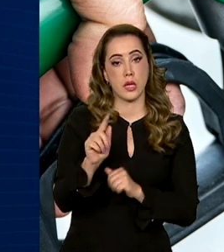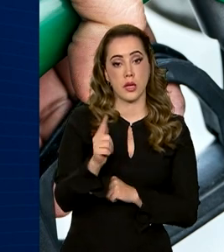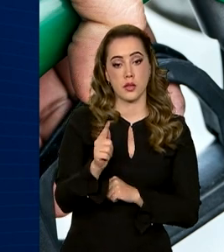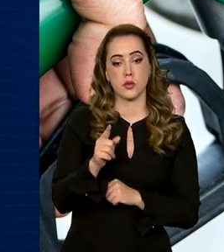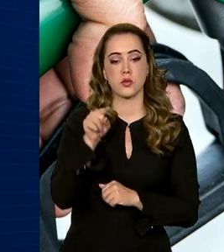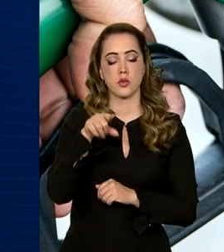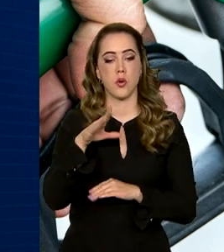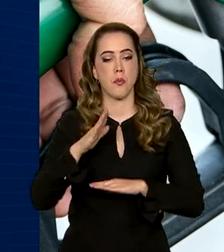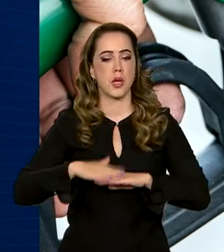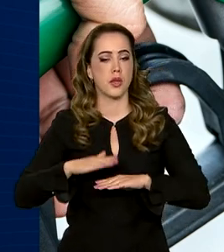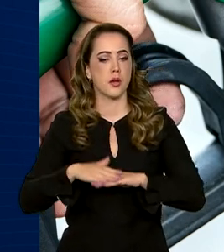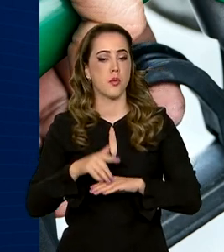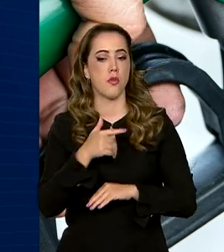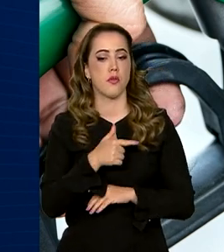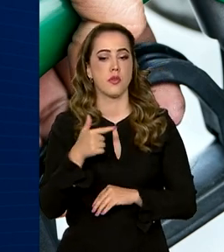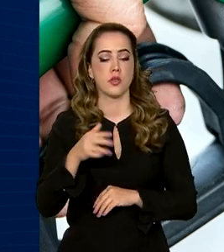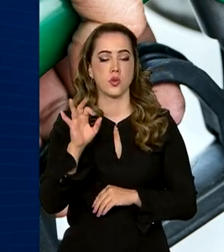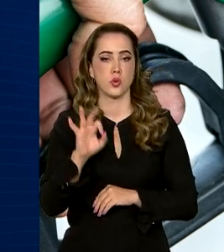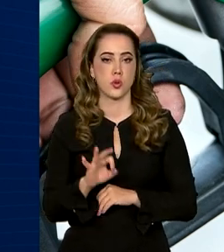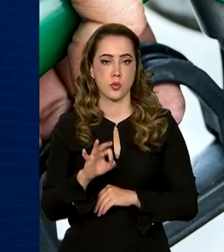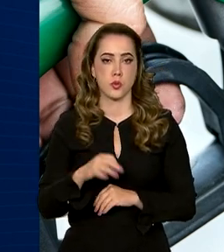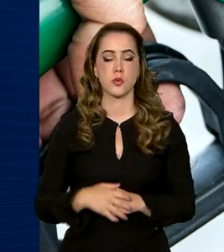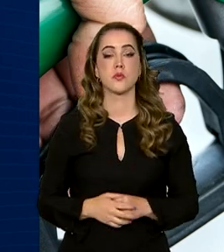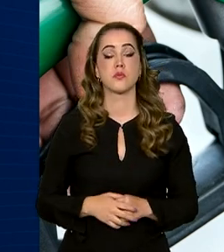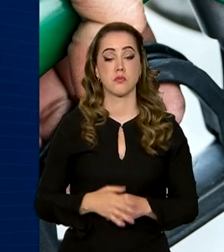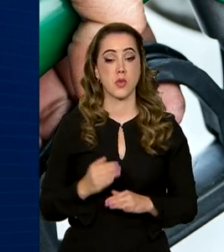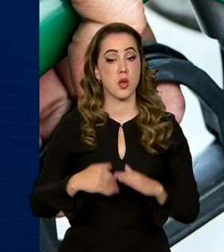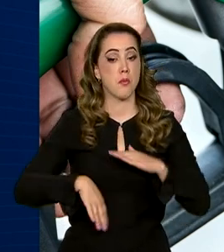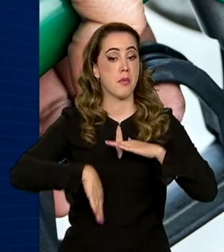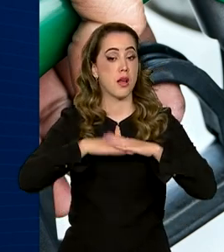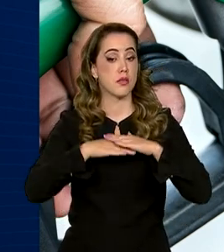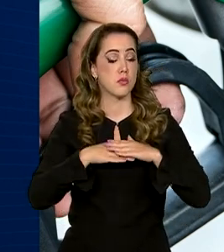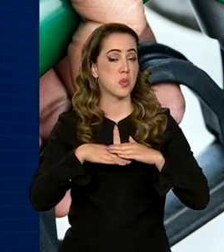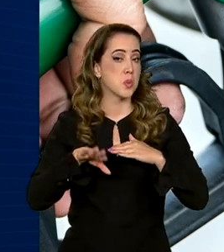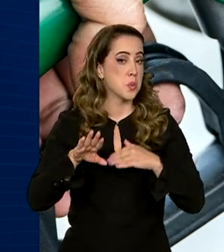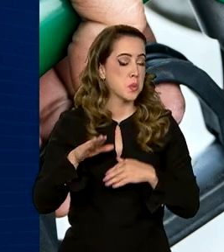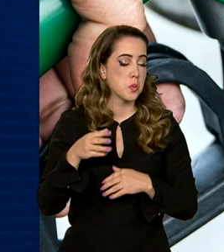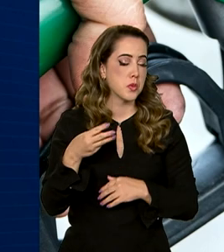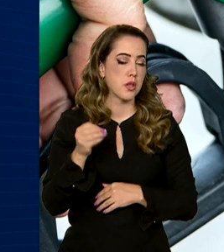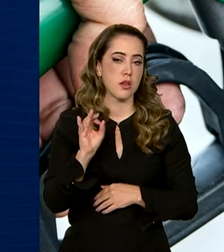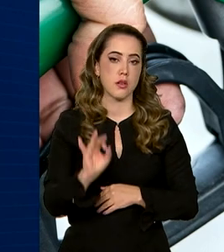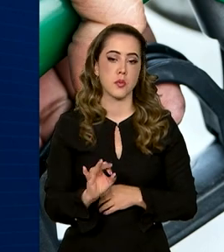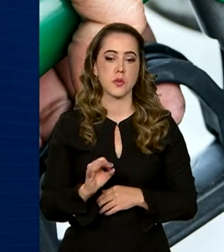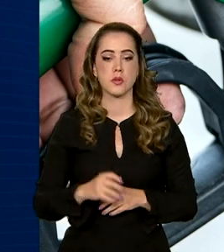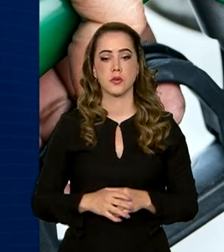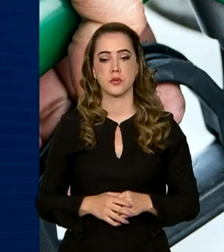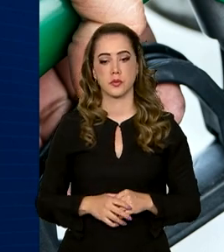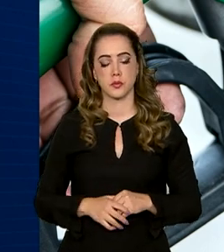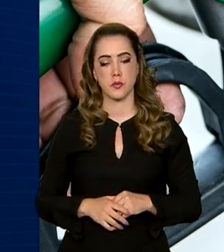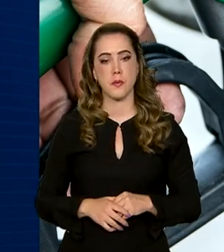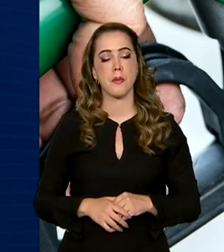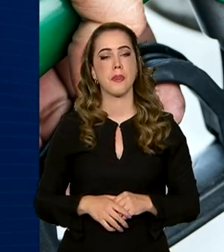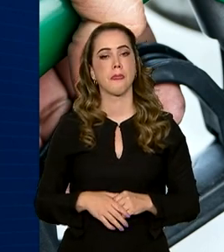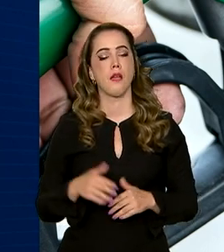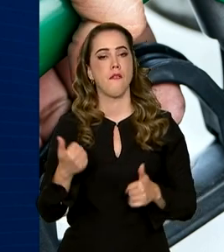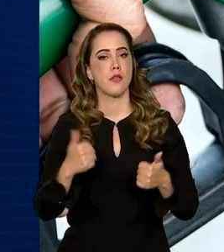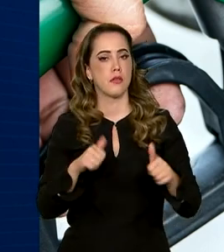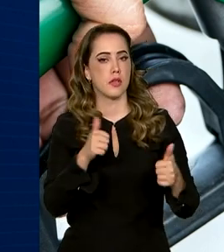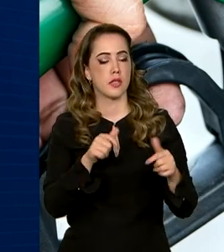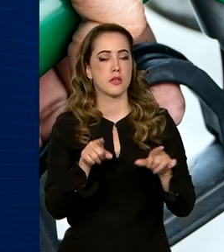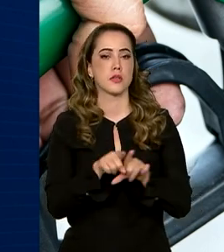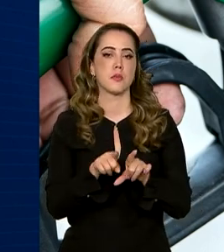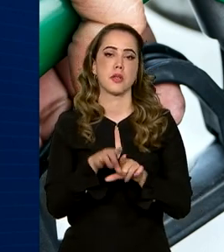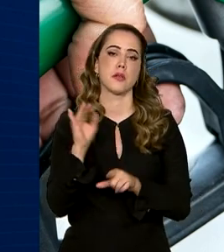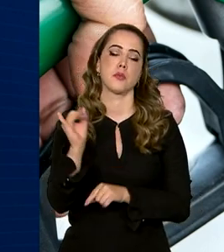O mínimo passa para 22% e o máximo fica em 30%, medida que também é